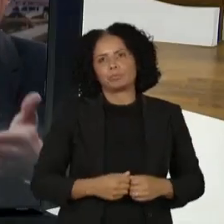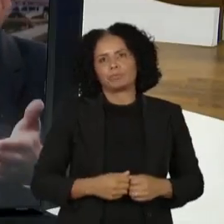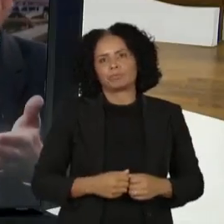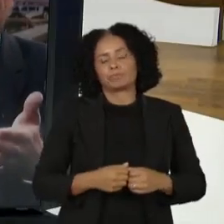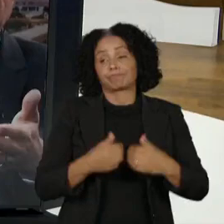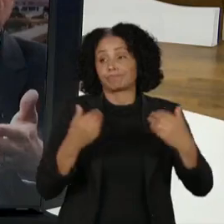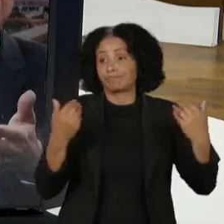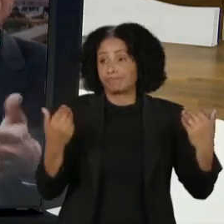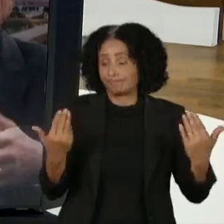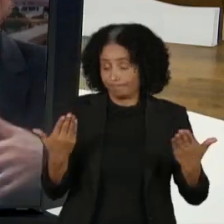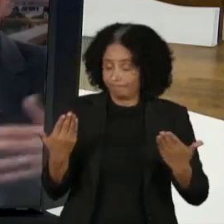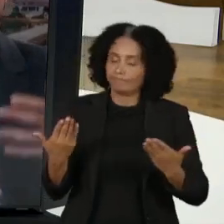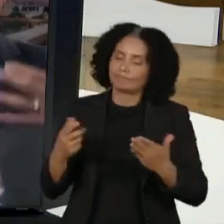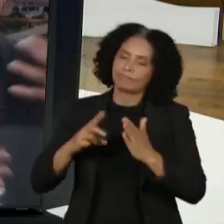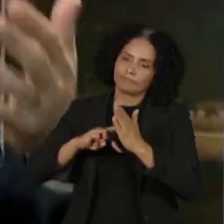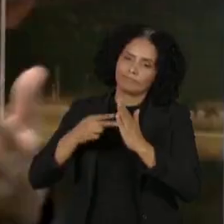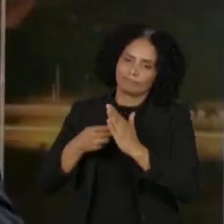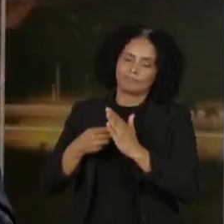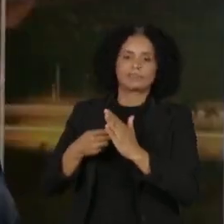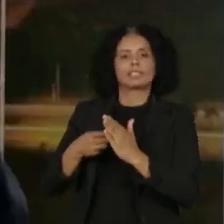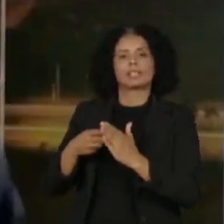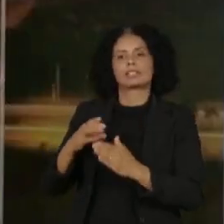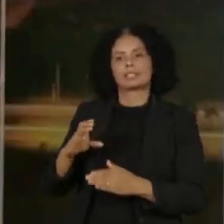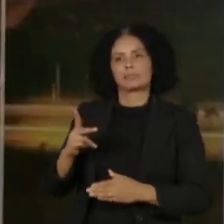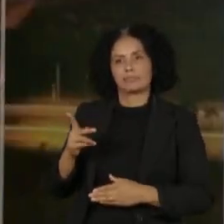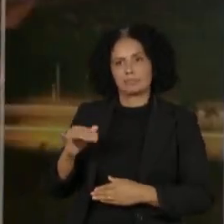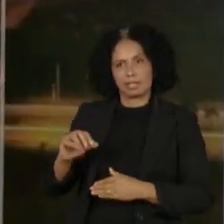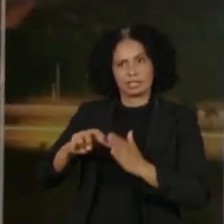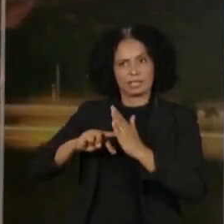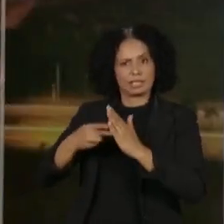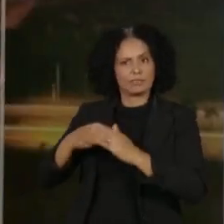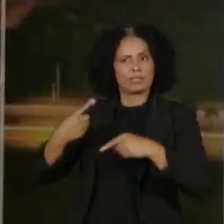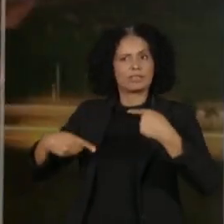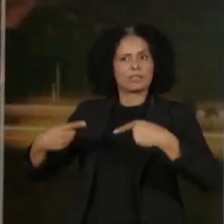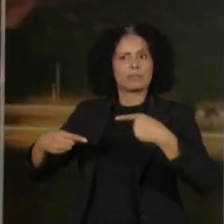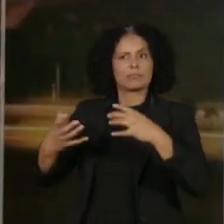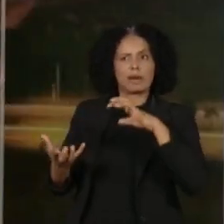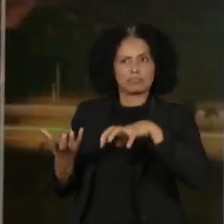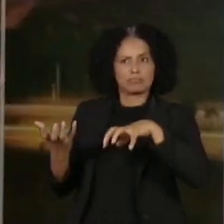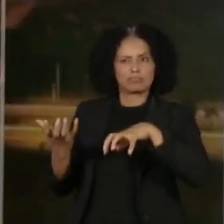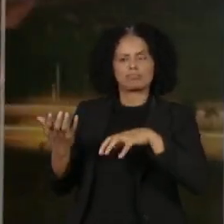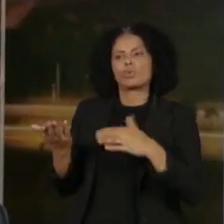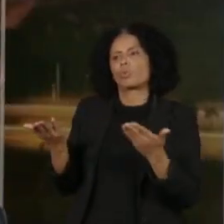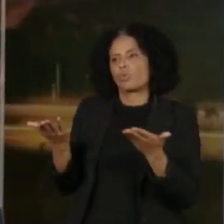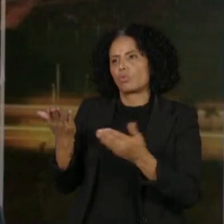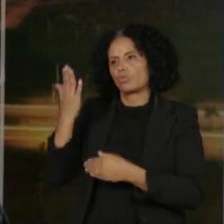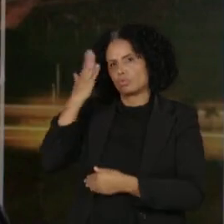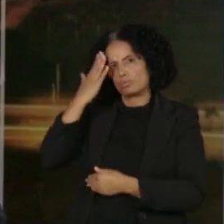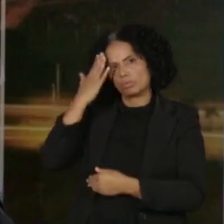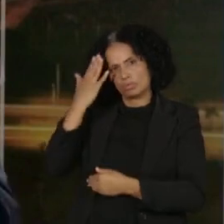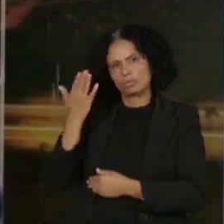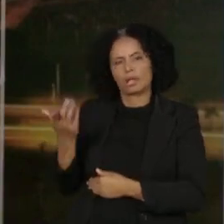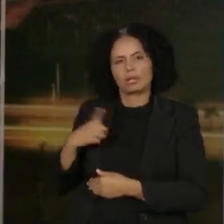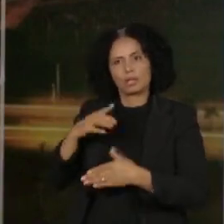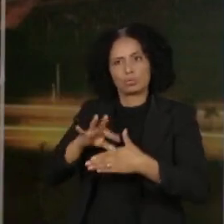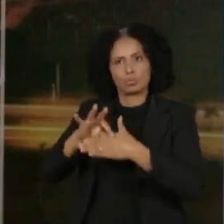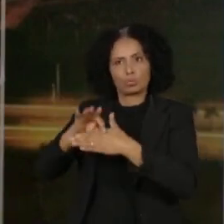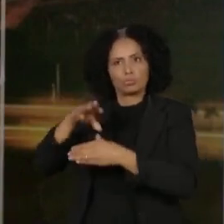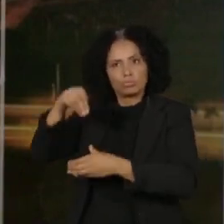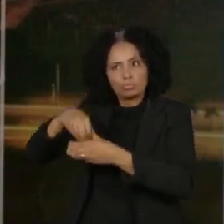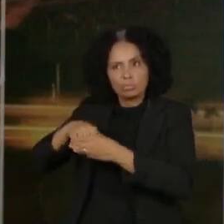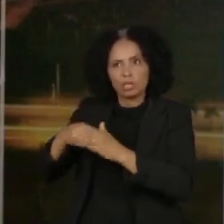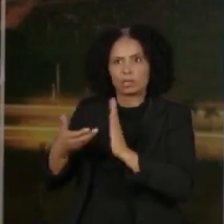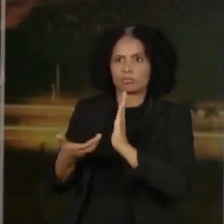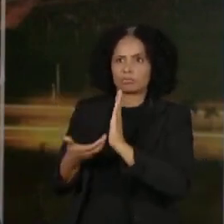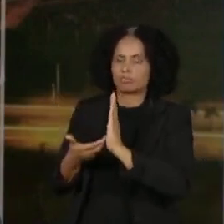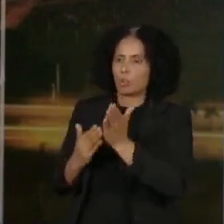Eu diria que é um debate, o Congresso Nacional, inclusive, o que eu soube hoje na reunião dos líderes na Câmara, de forma correta, se resolve fazer esse